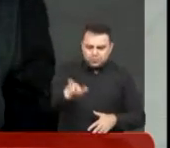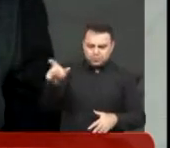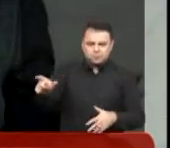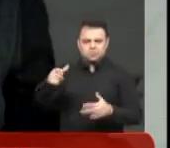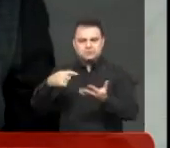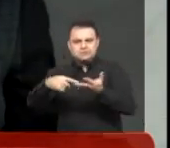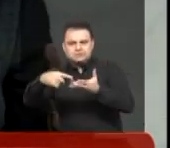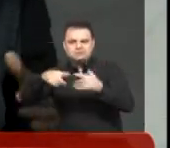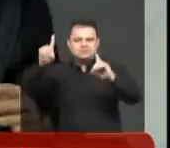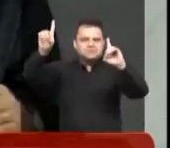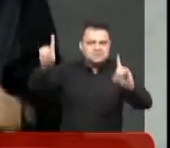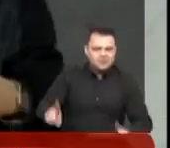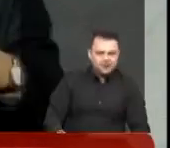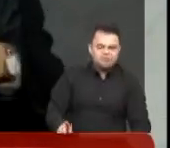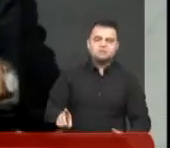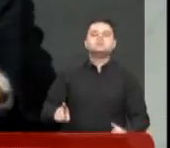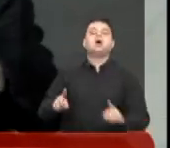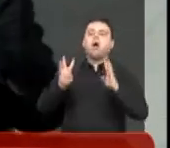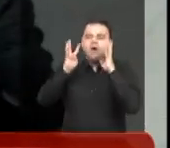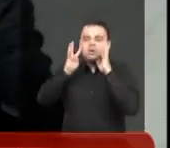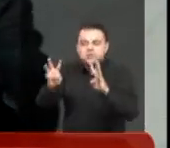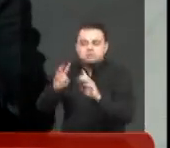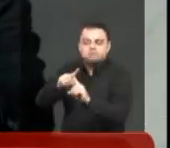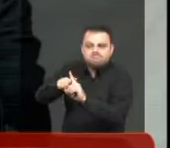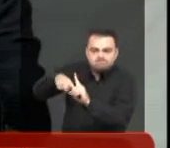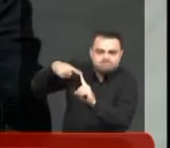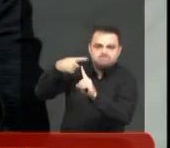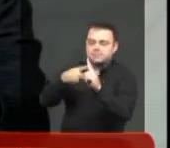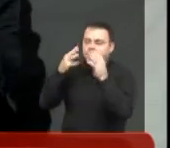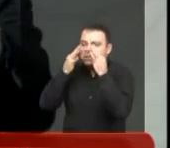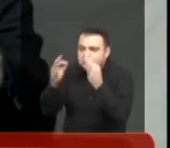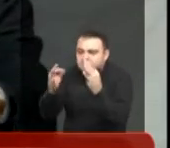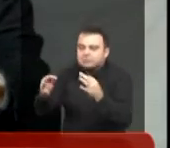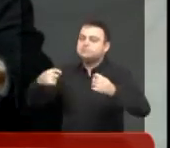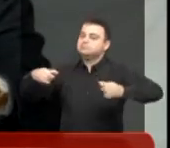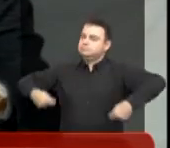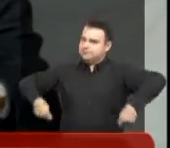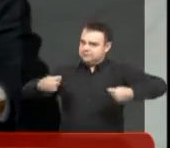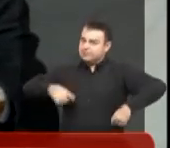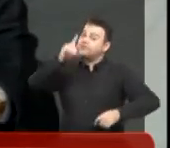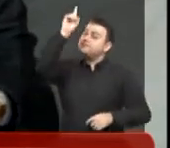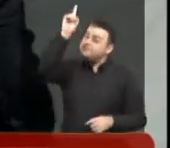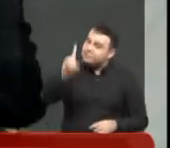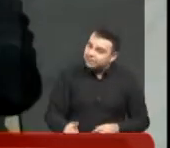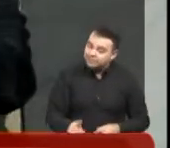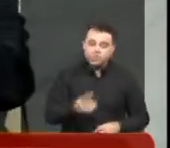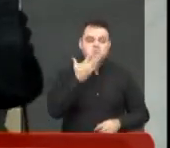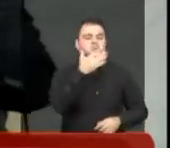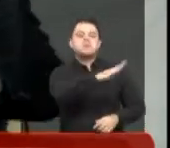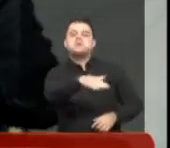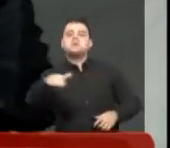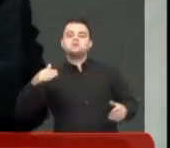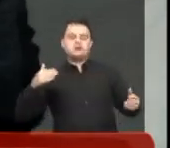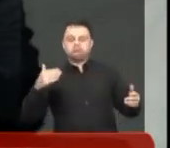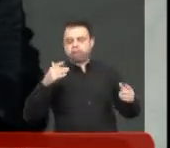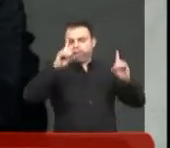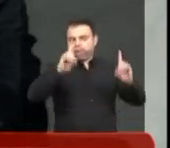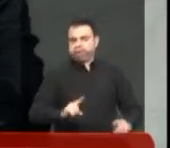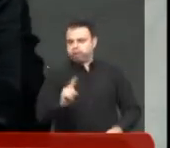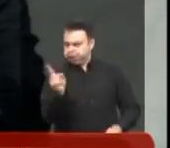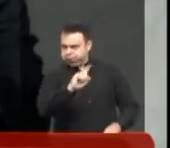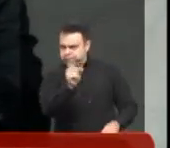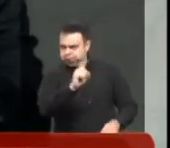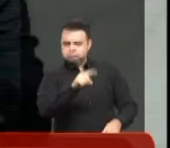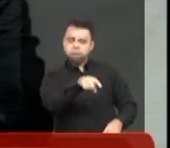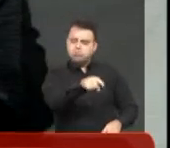desiguais na medida em que se desigualam. A partir do momento em que elas requerem uma atenção maior, elas têm que ter essa atenção maior. E as demais crianças que não